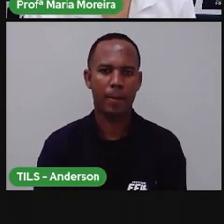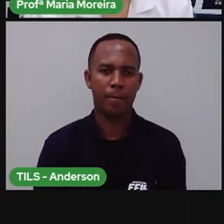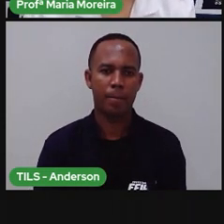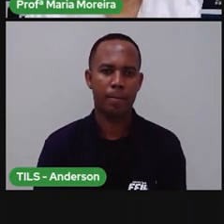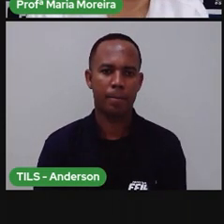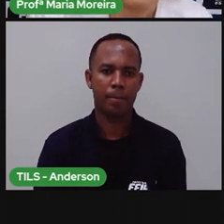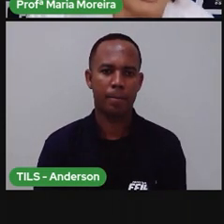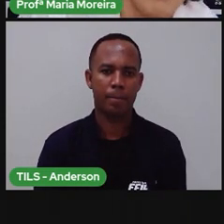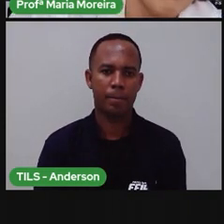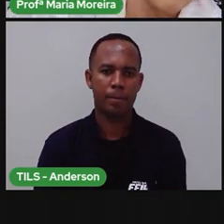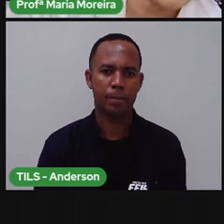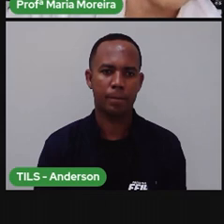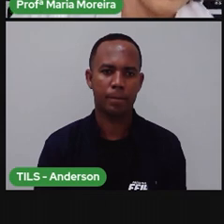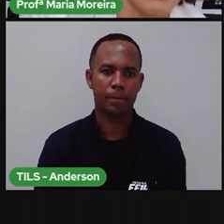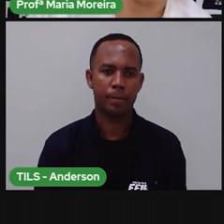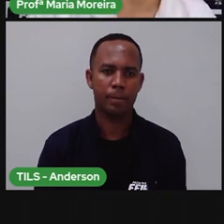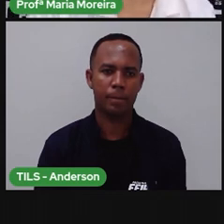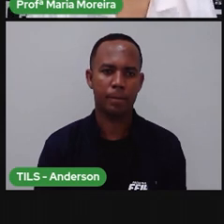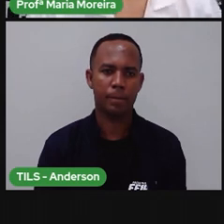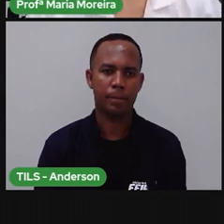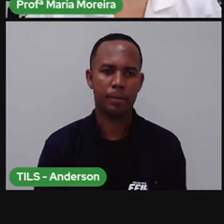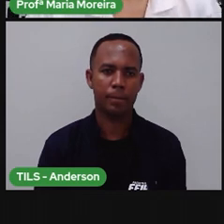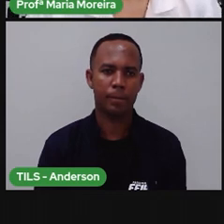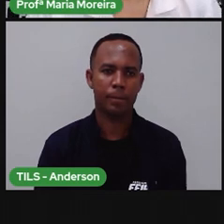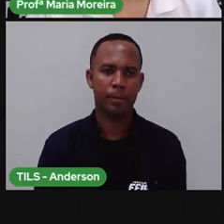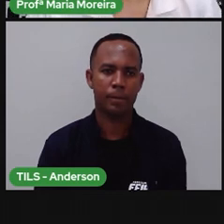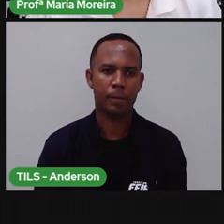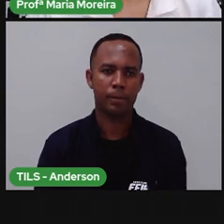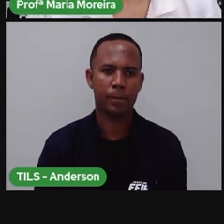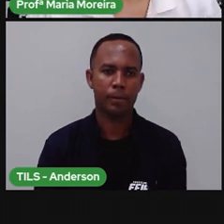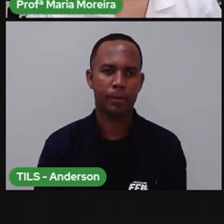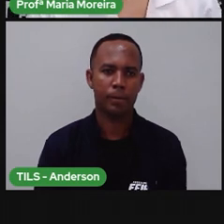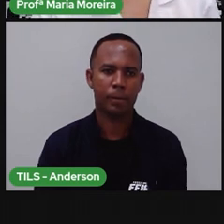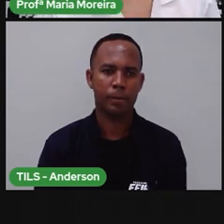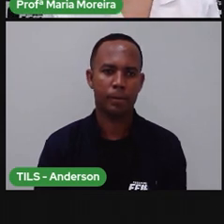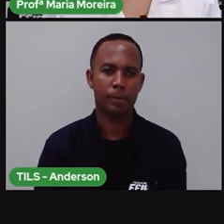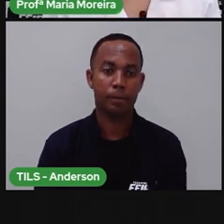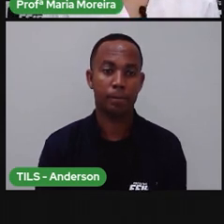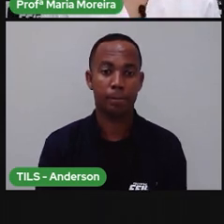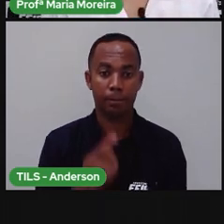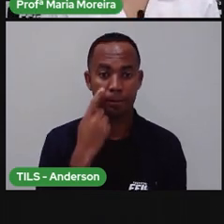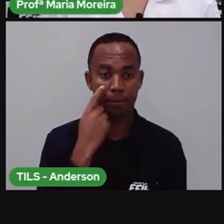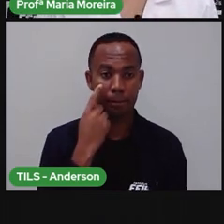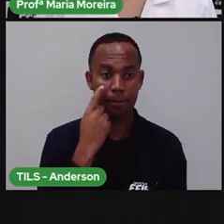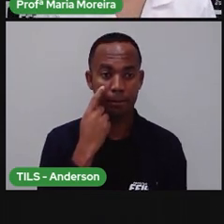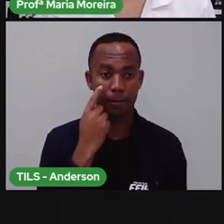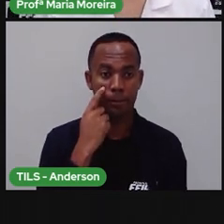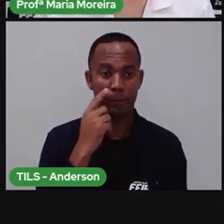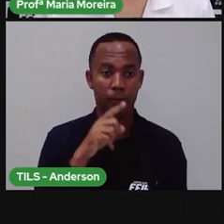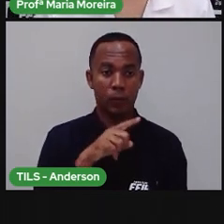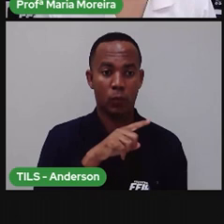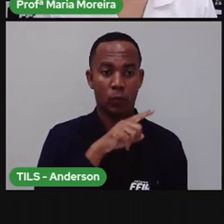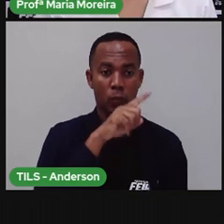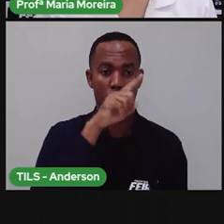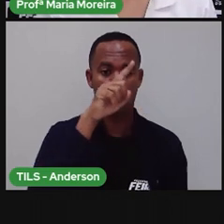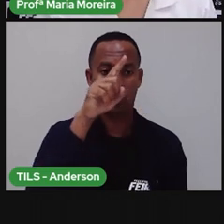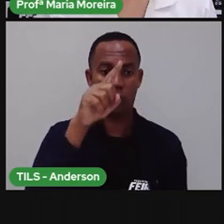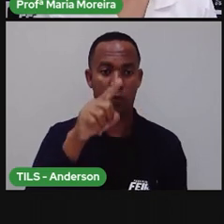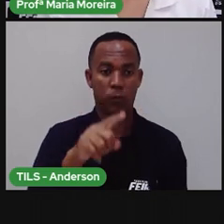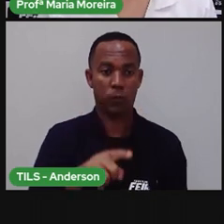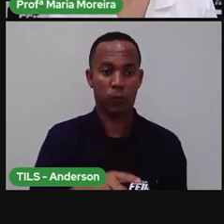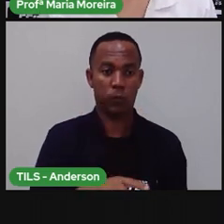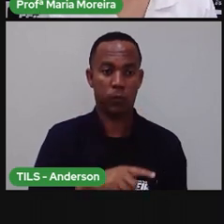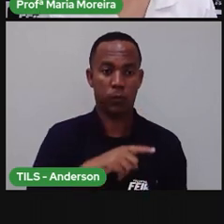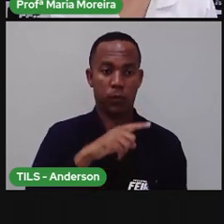Deixa eu voltar até pra frente aqui, pra ficar mais próximo do material. Bom, esse movimento é realizado em um